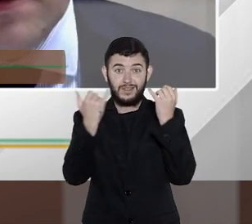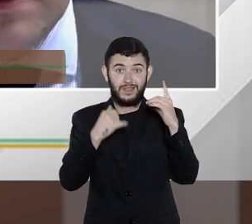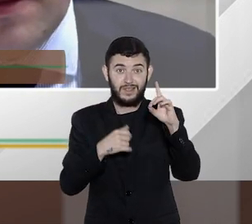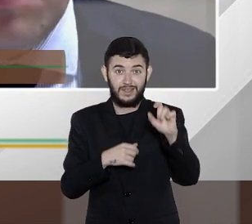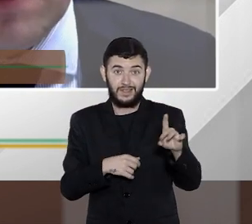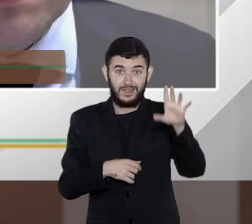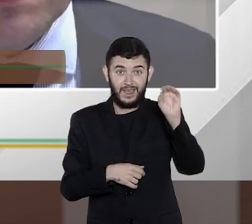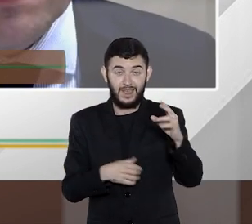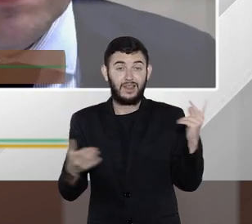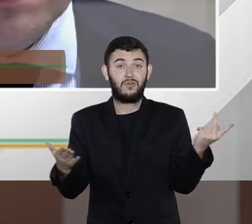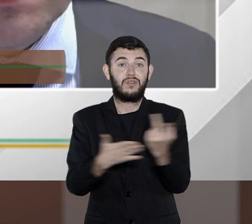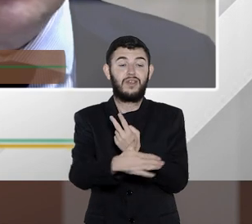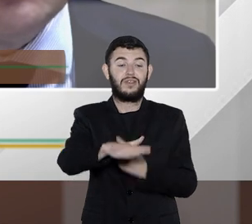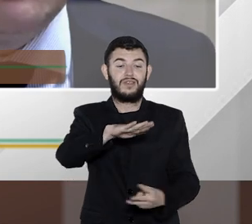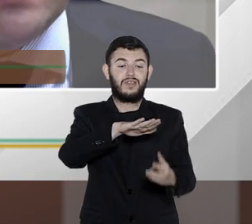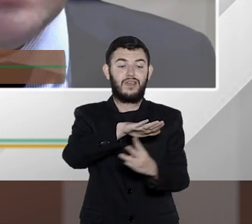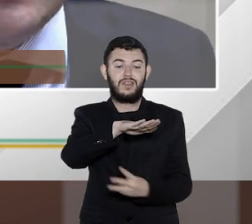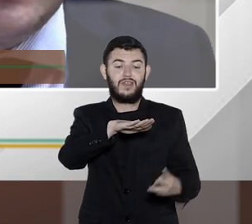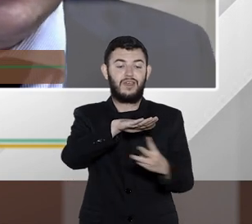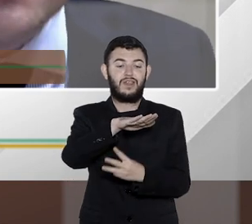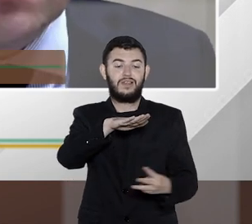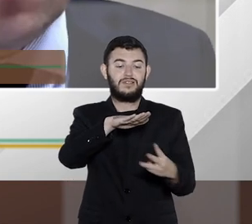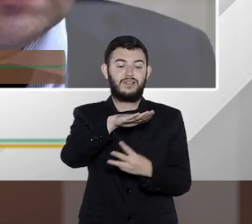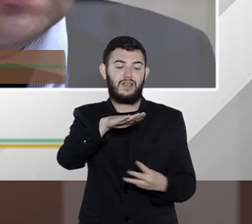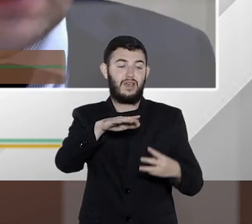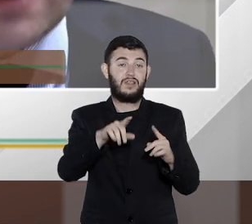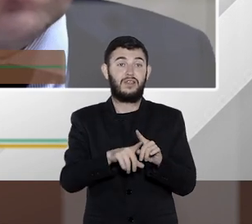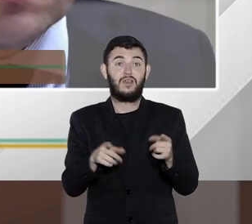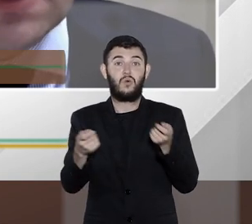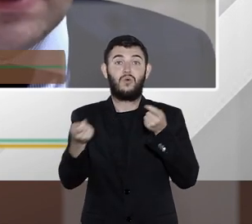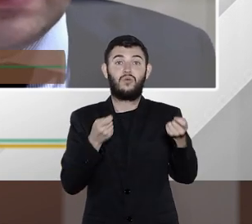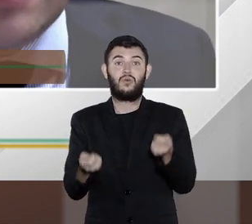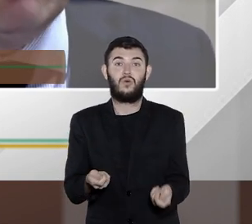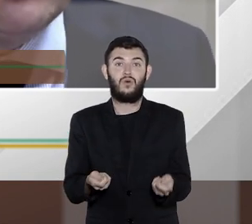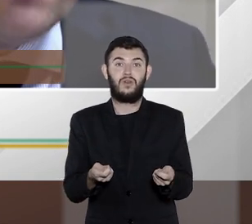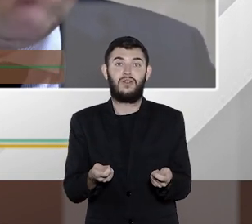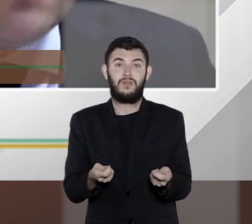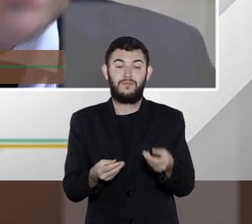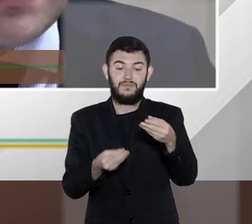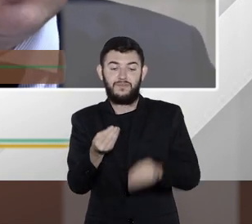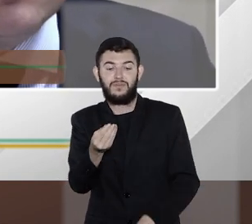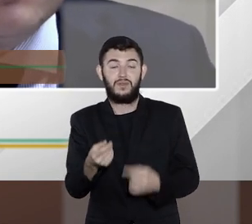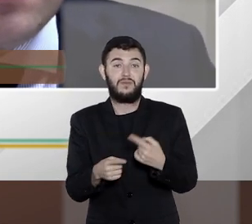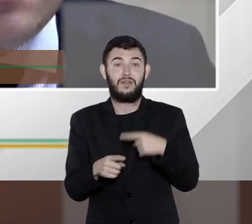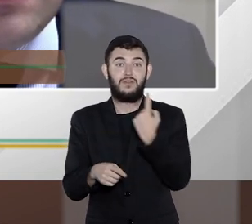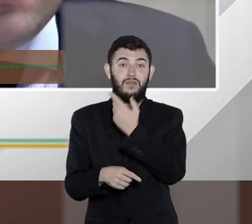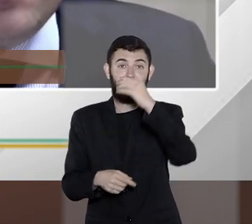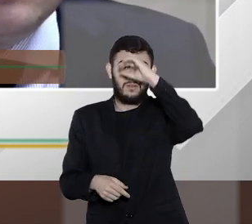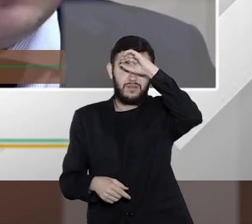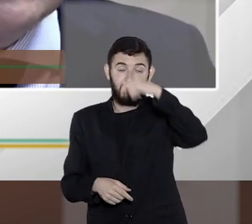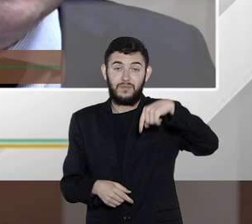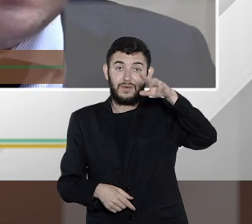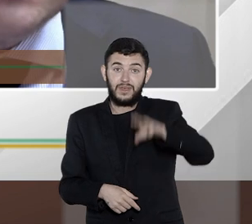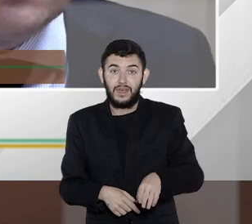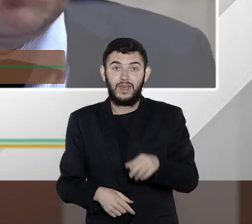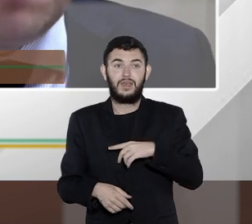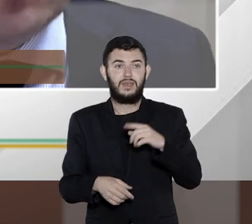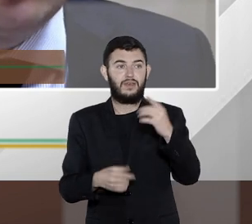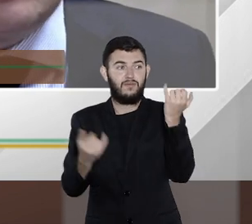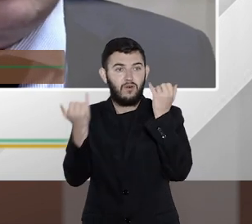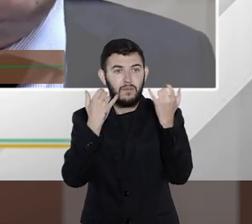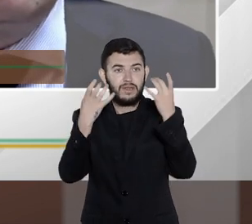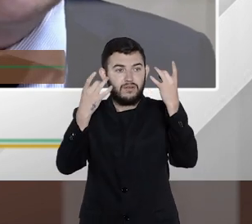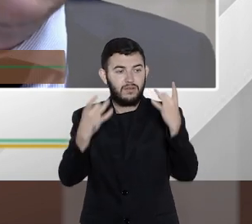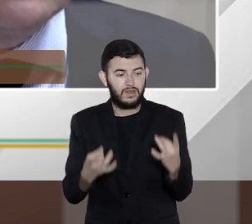o controle porque você não consegue identificar quem acessou esses dados e quem pode ter vazado então a senha